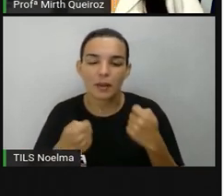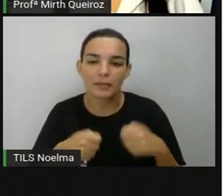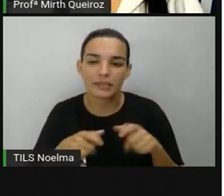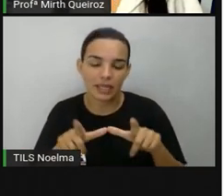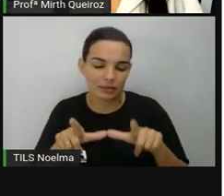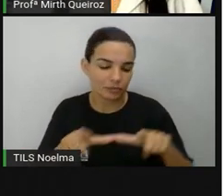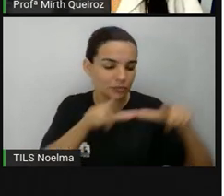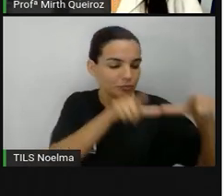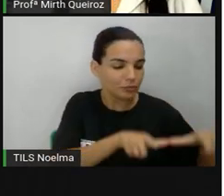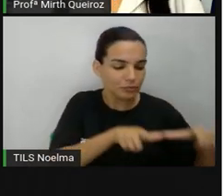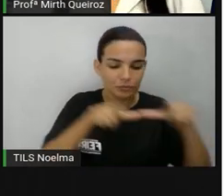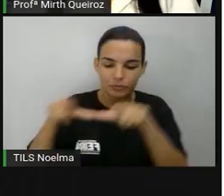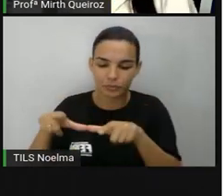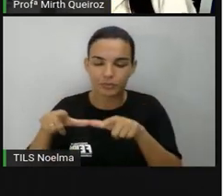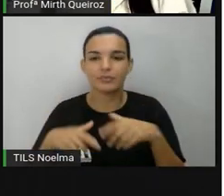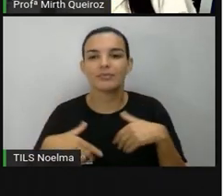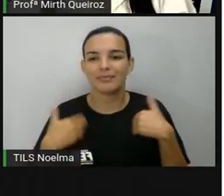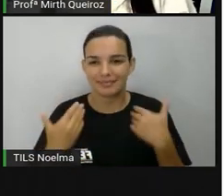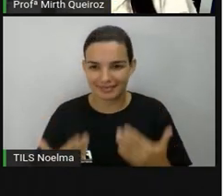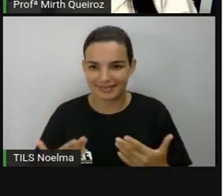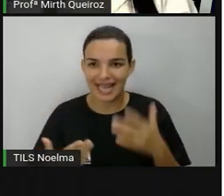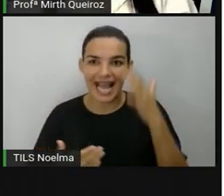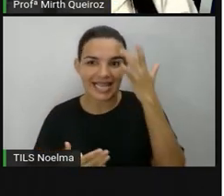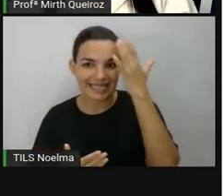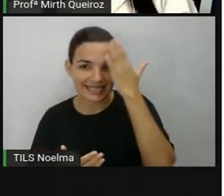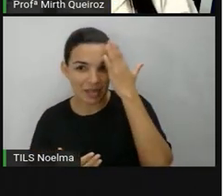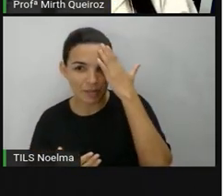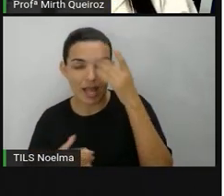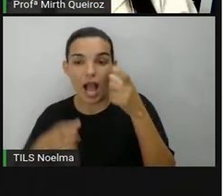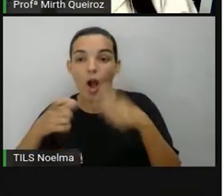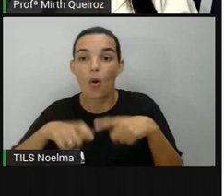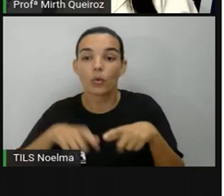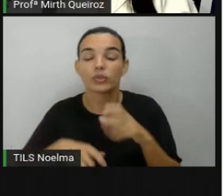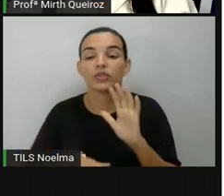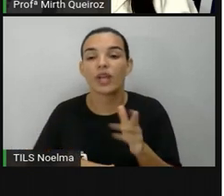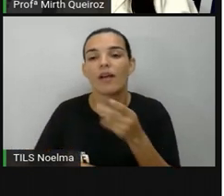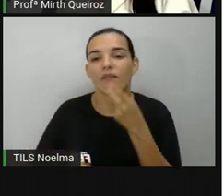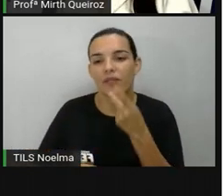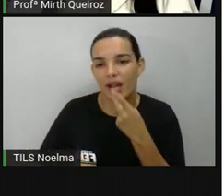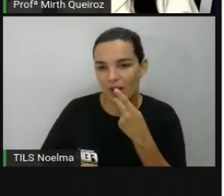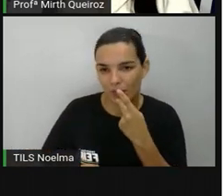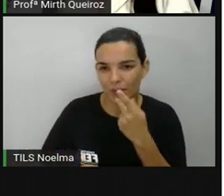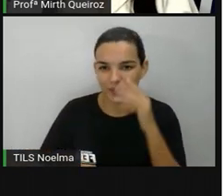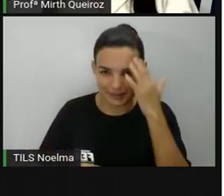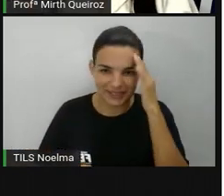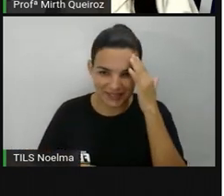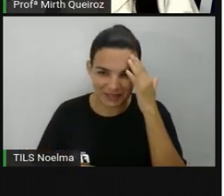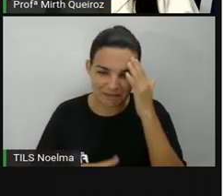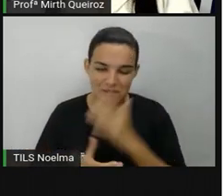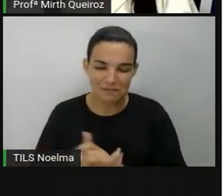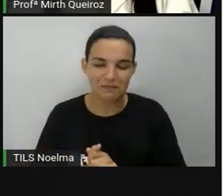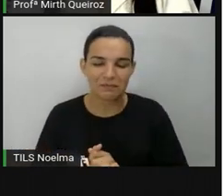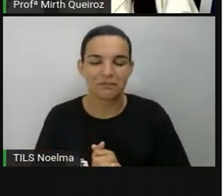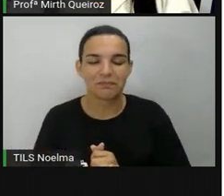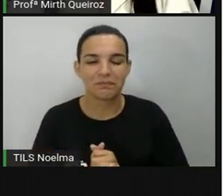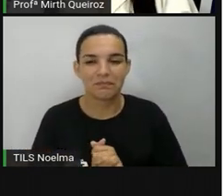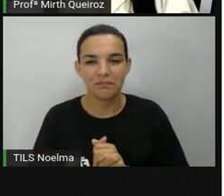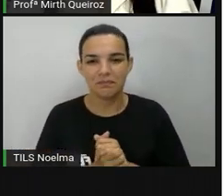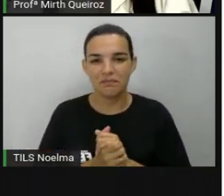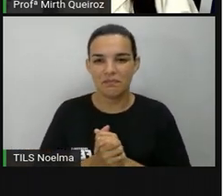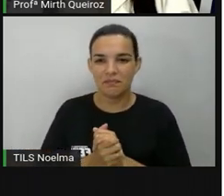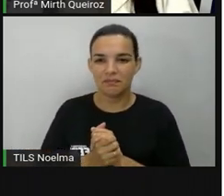tabelinha. Uma tabelinha é o seu jogo e a outra tabelinha é a tabelinha que você vai controlar o que você diz da